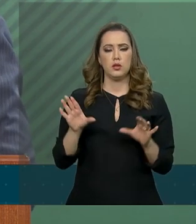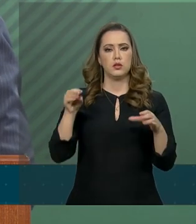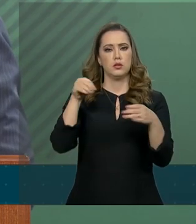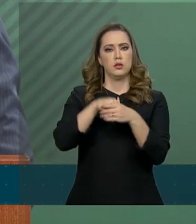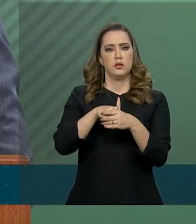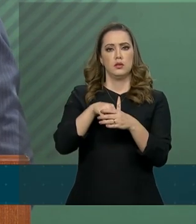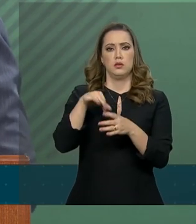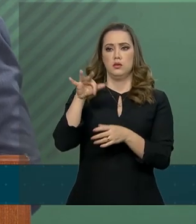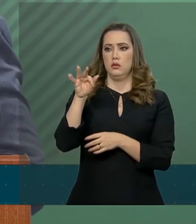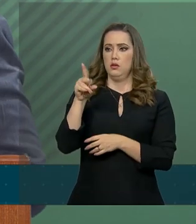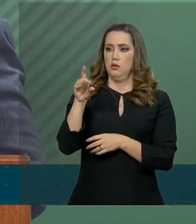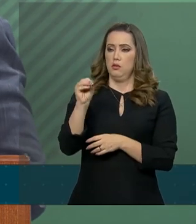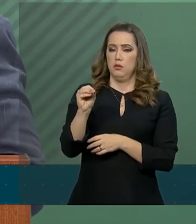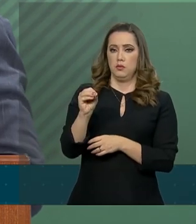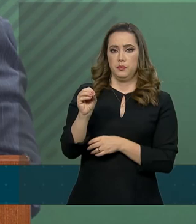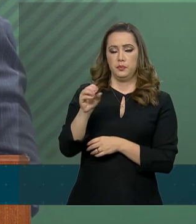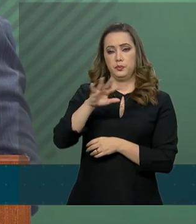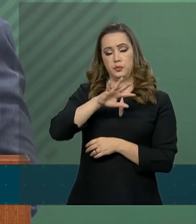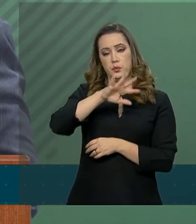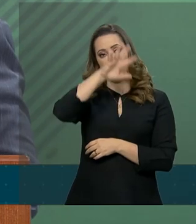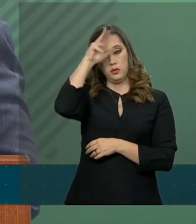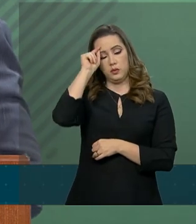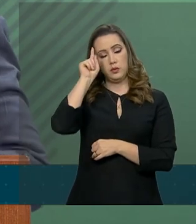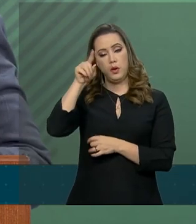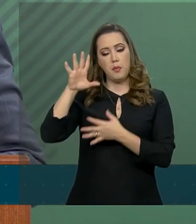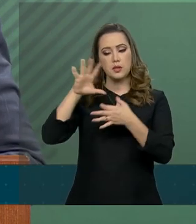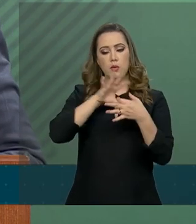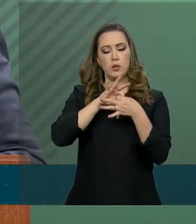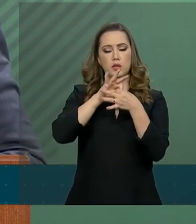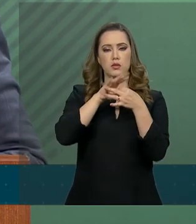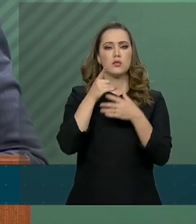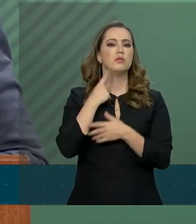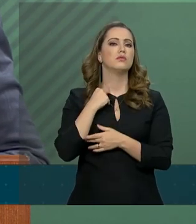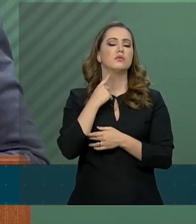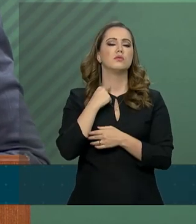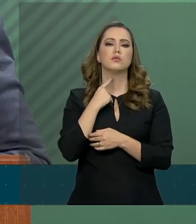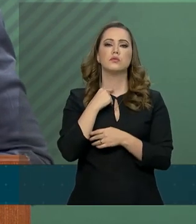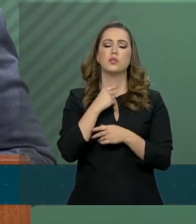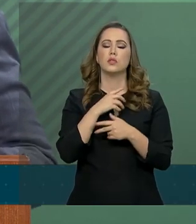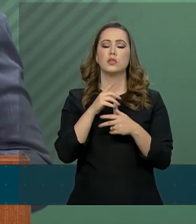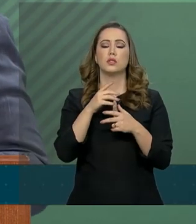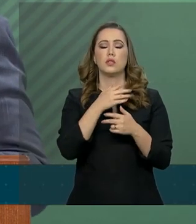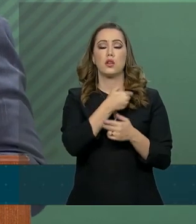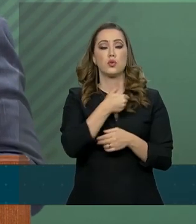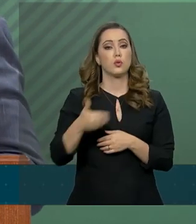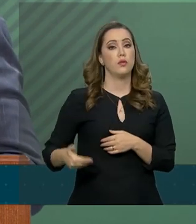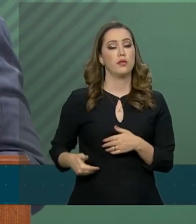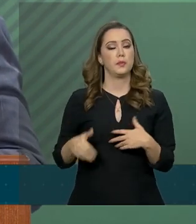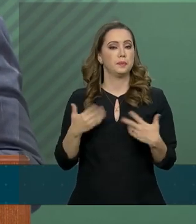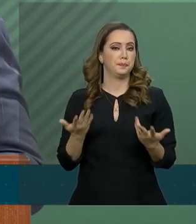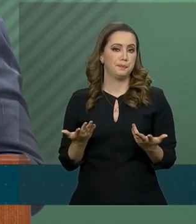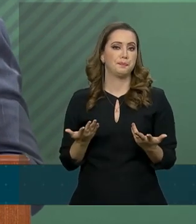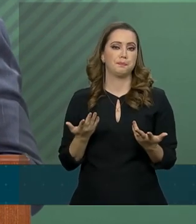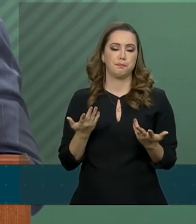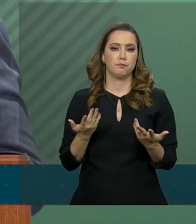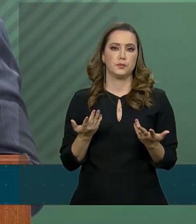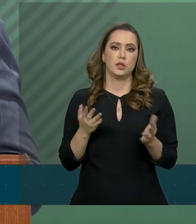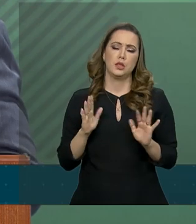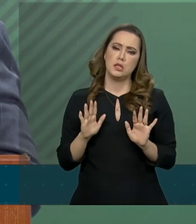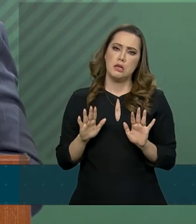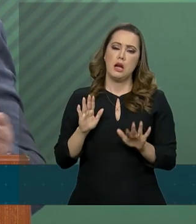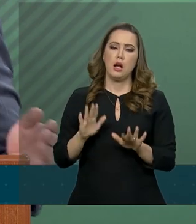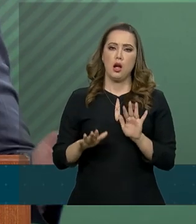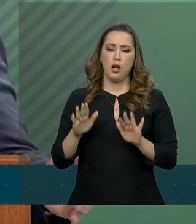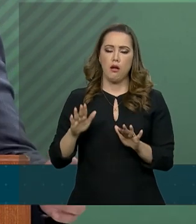do fundo Amazônia tem que estar consociado com os interesses do poder público. E, efetivamente, isso vem